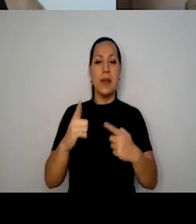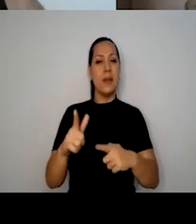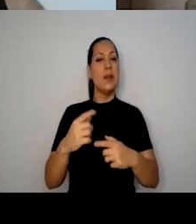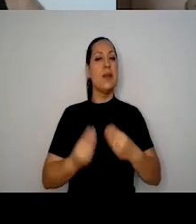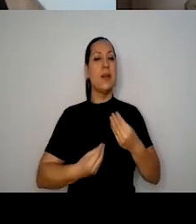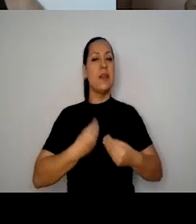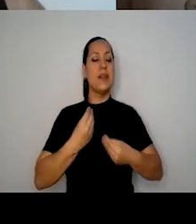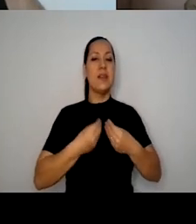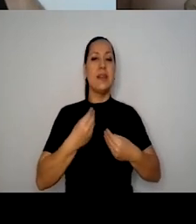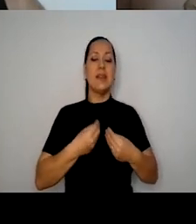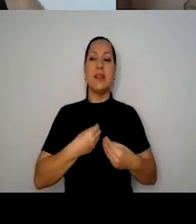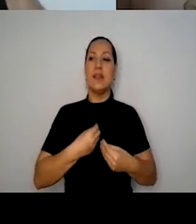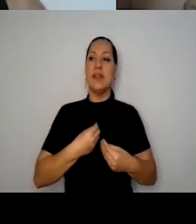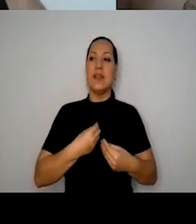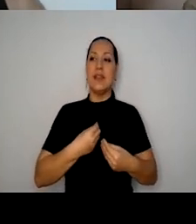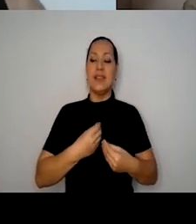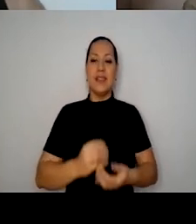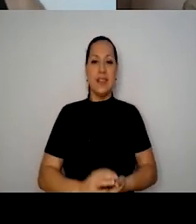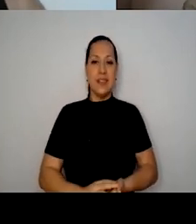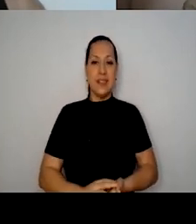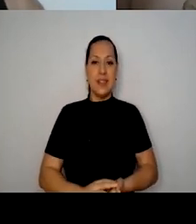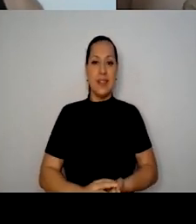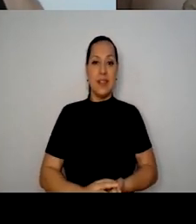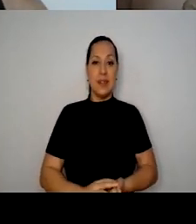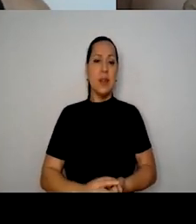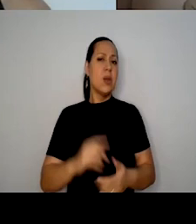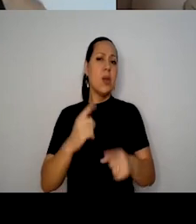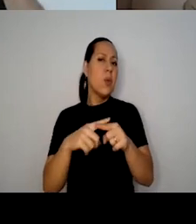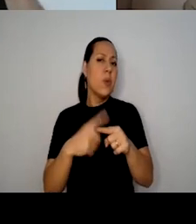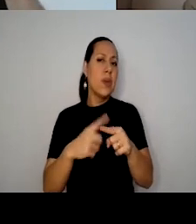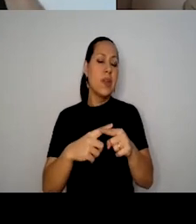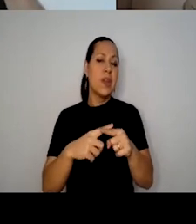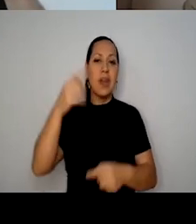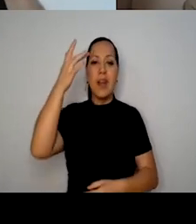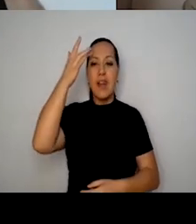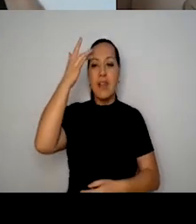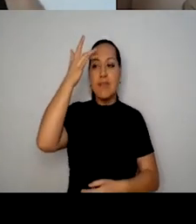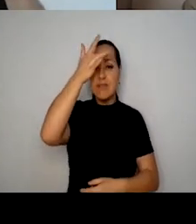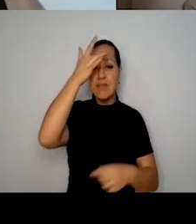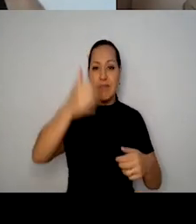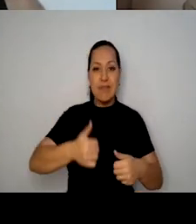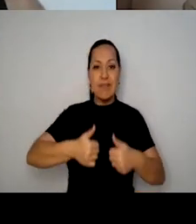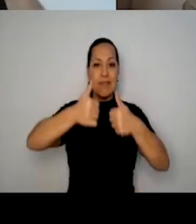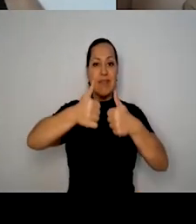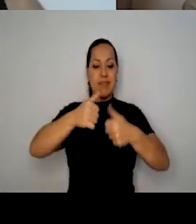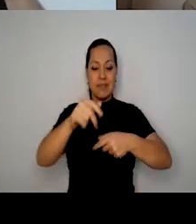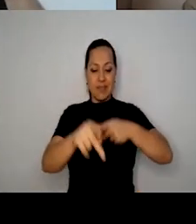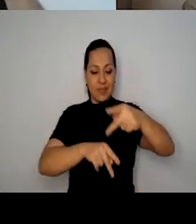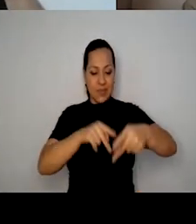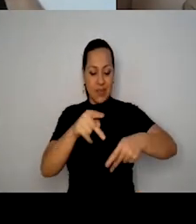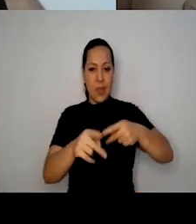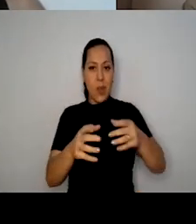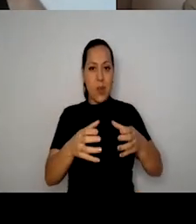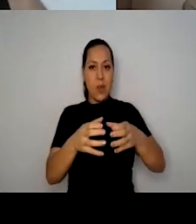né, para que a saúde mental dessa sociedade, a saúde mental dessa comunidade seja